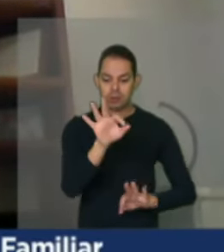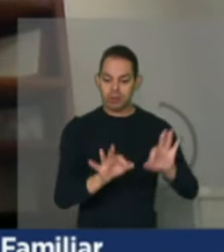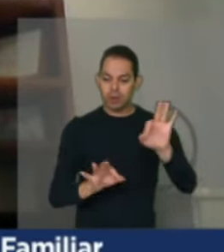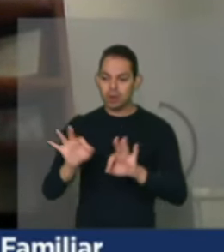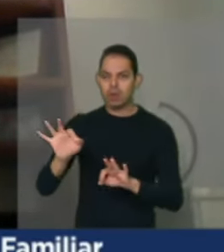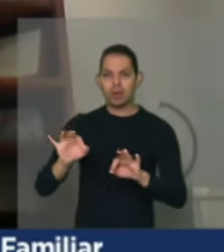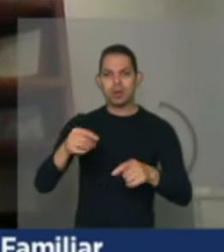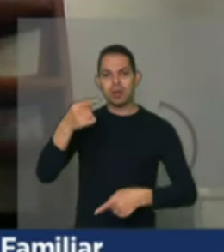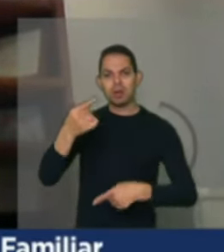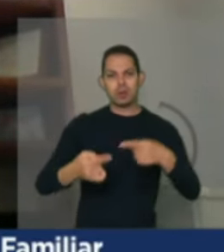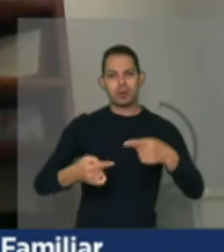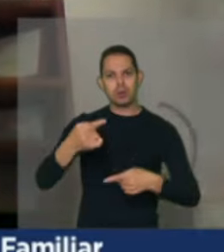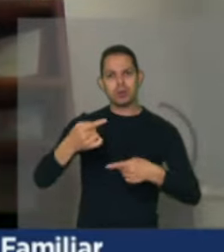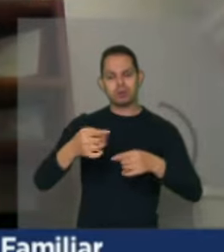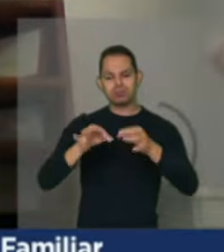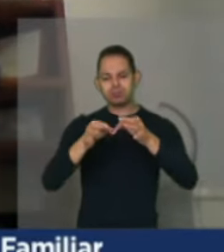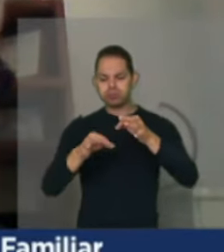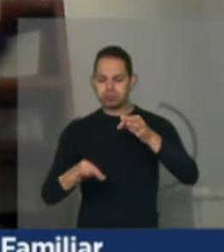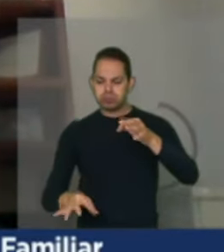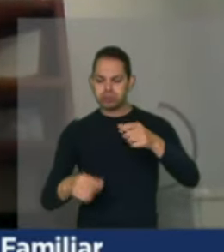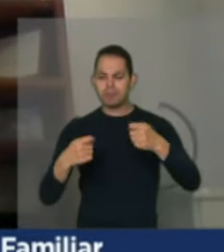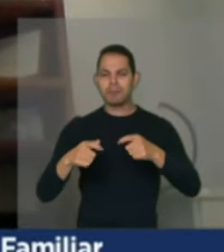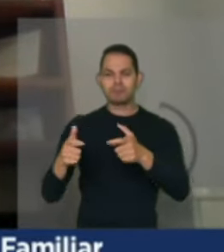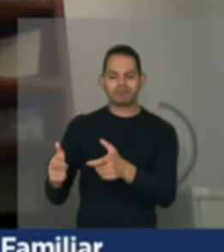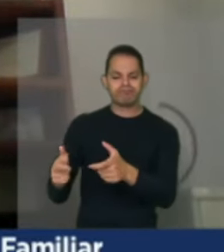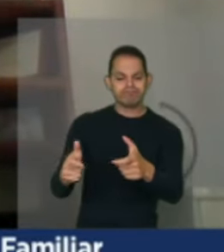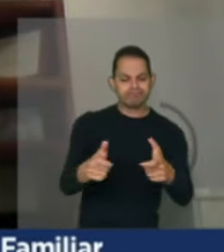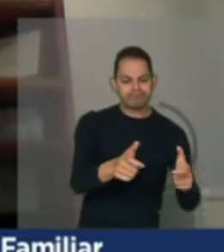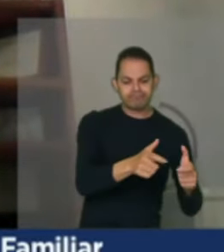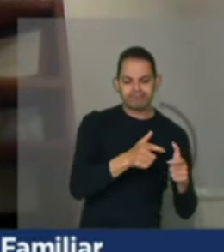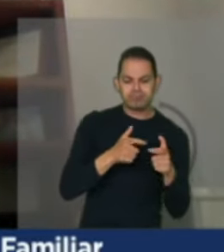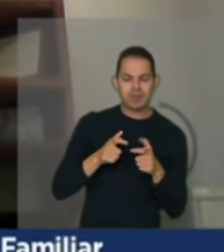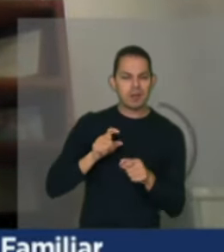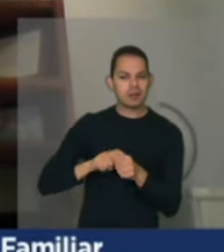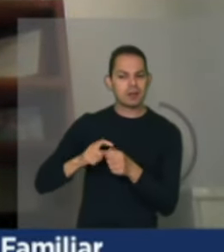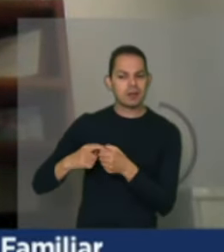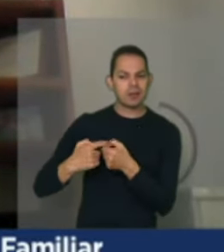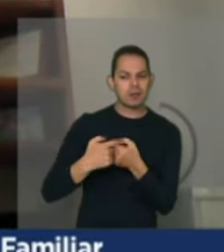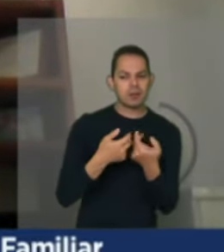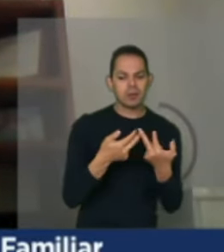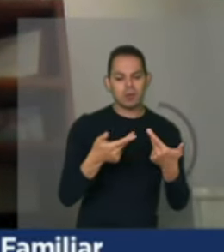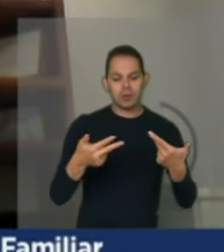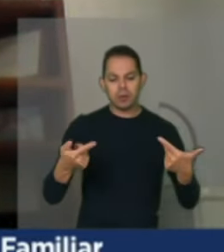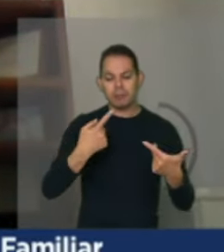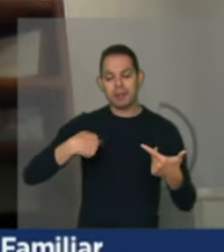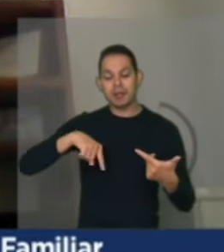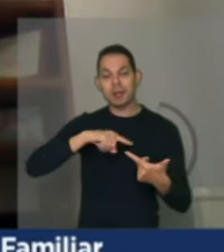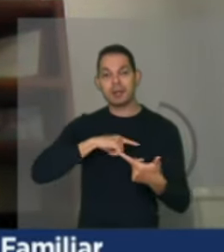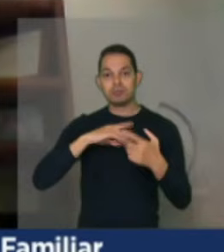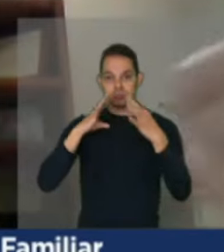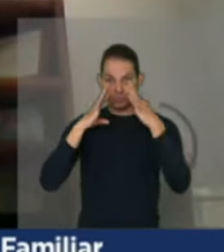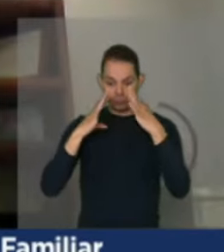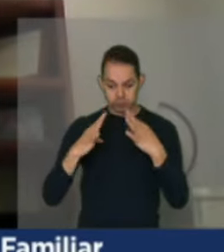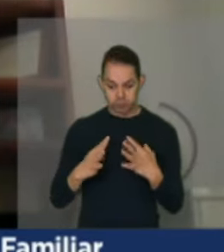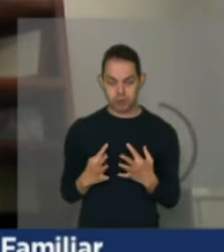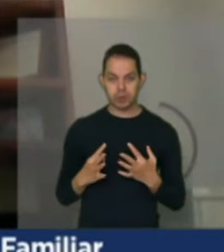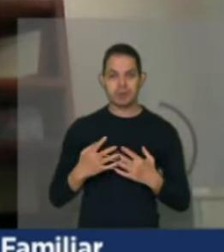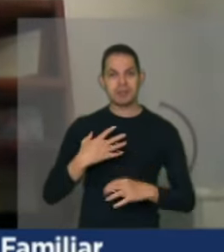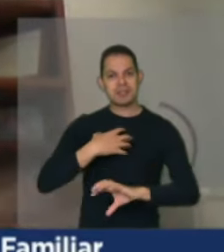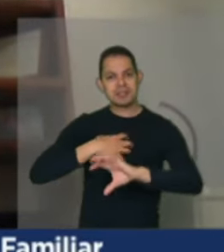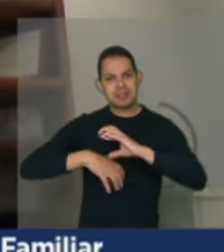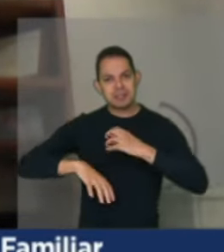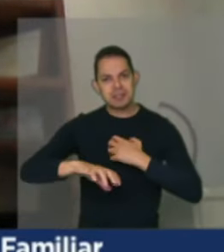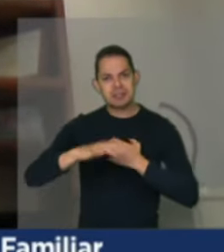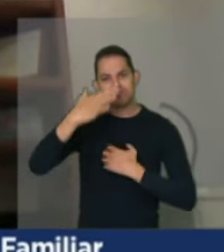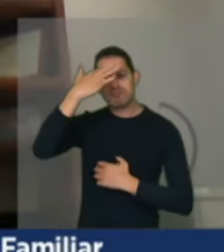discussão em outros campos, em outras instâncias, para que de fato sejamos cada vez mais sensíveis a